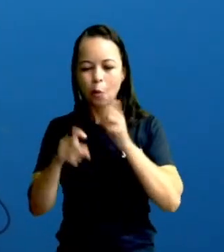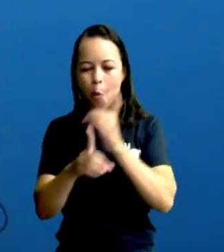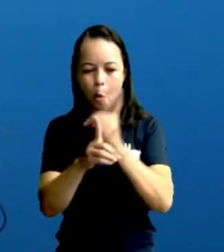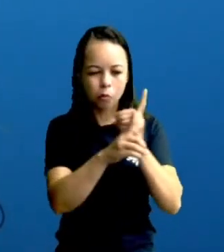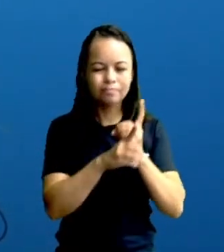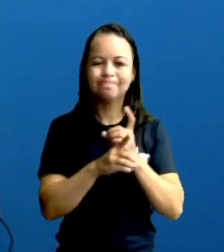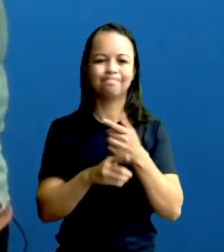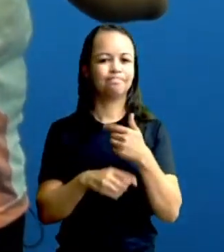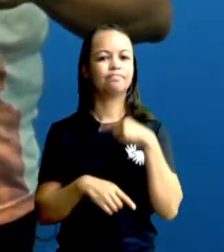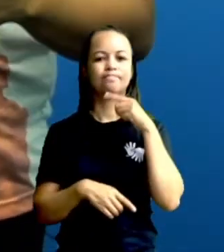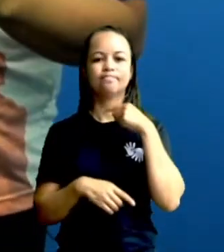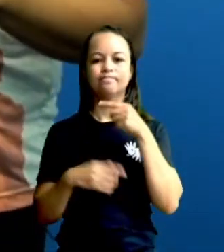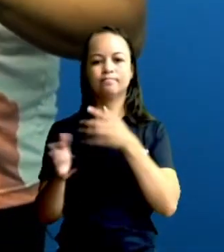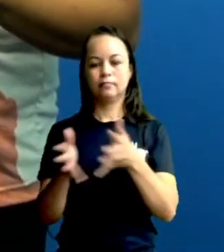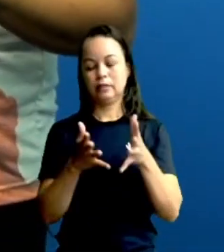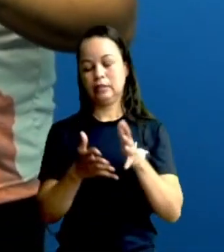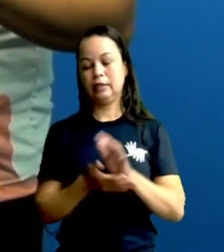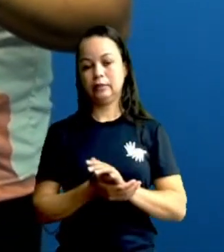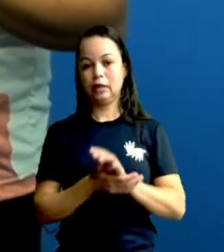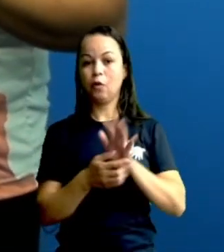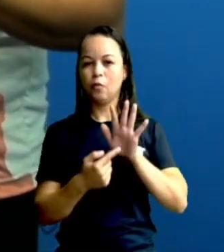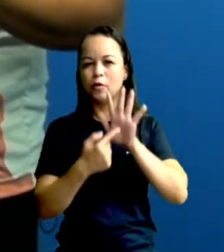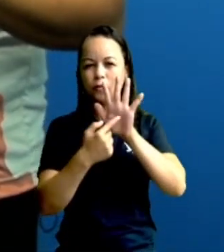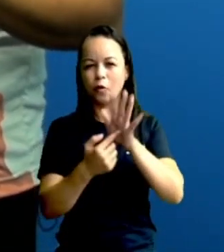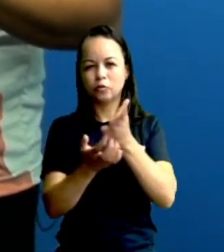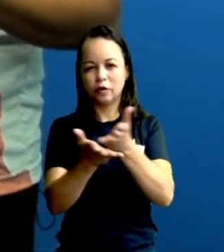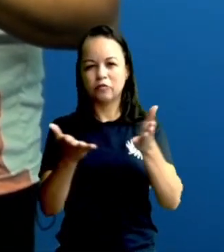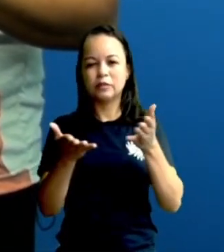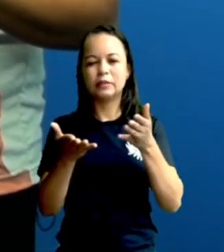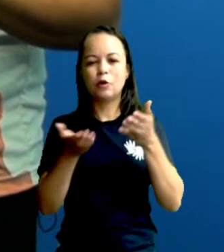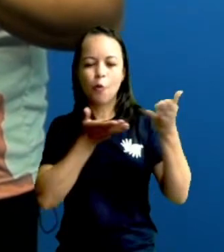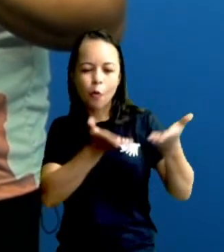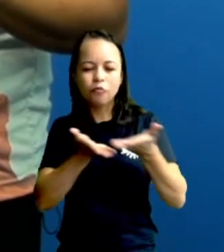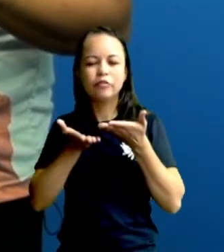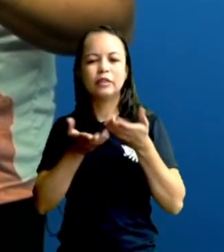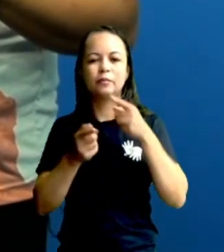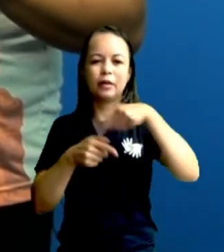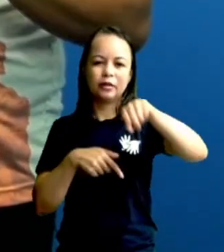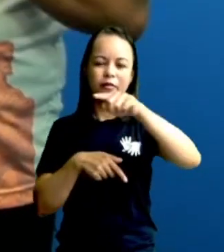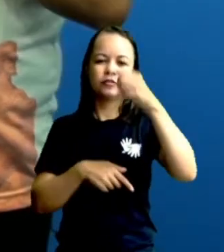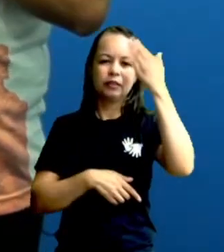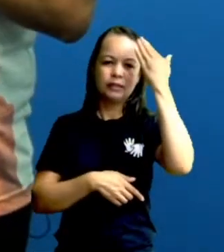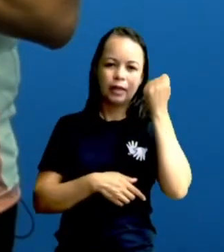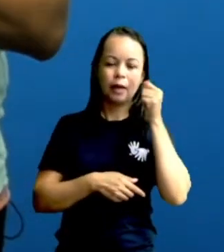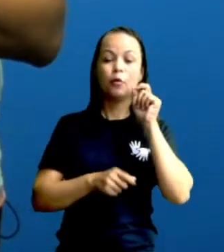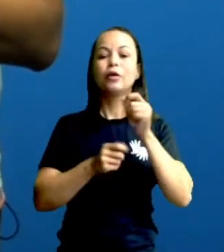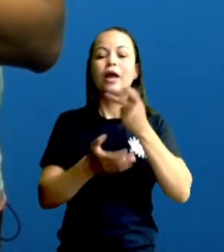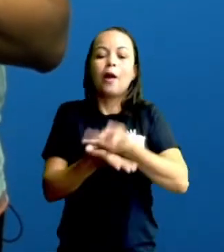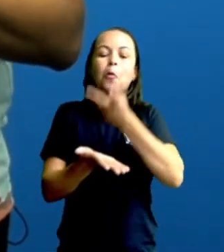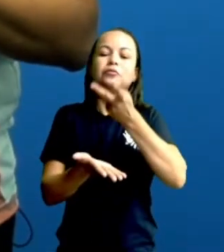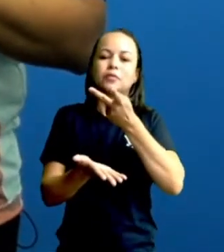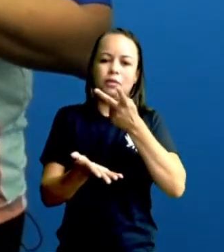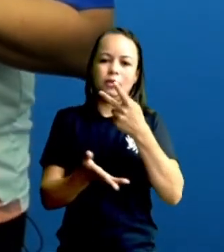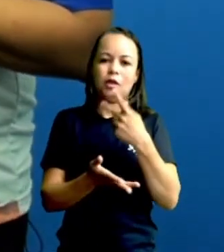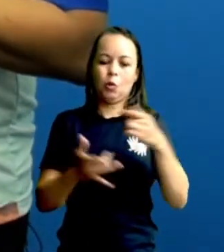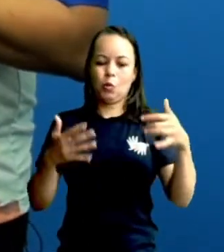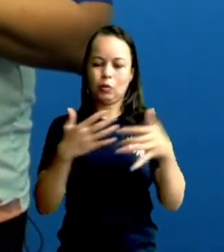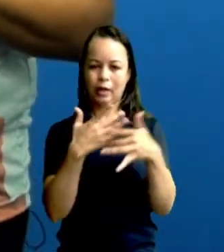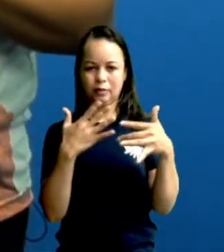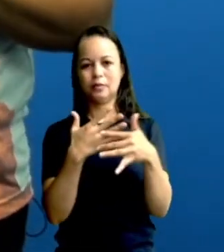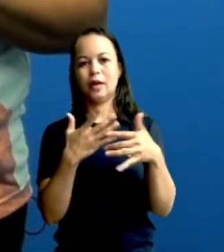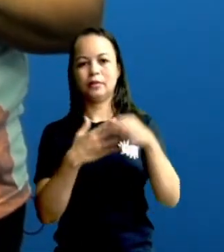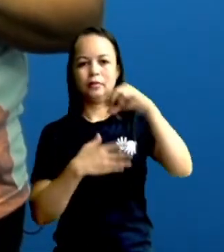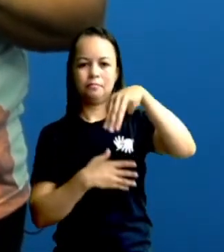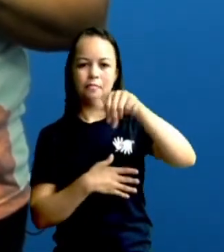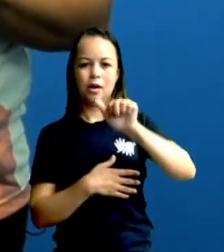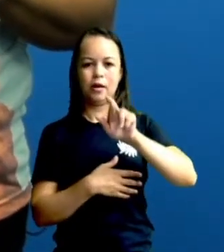queria reiterar o convite a você saber um pouquinho mais sobre o que aconteceu lá em Mariana. Quais são os impactos que esse acidente